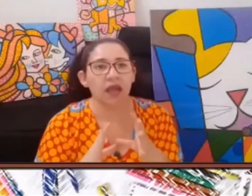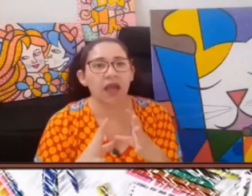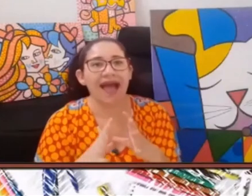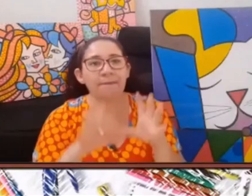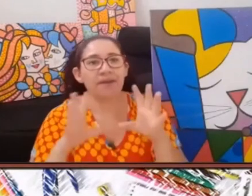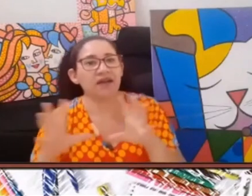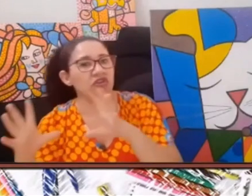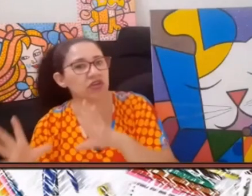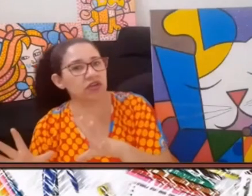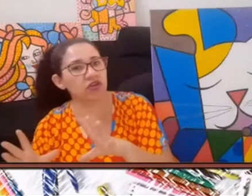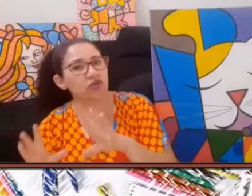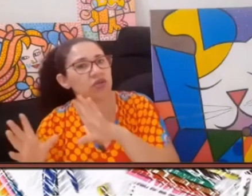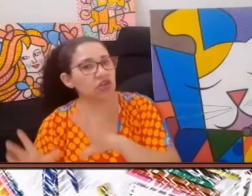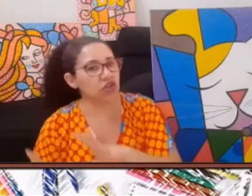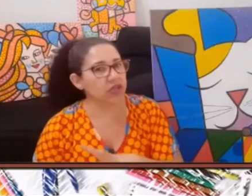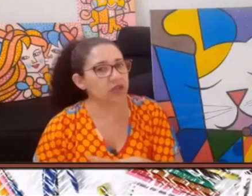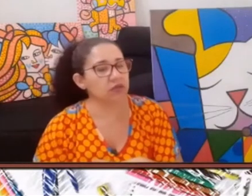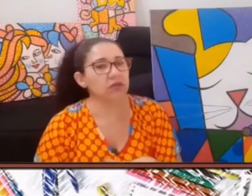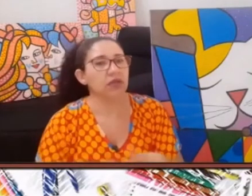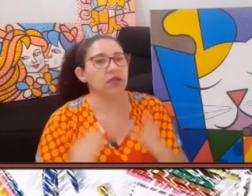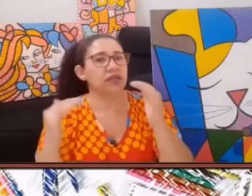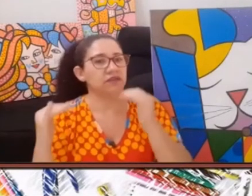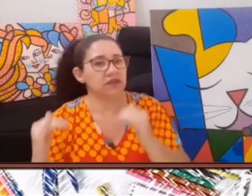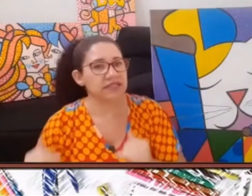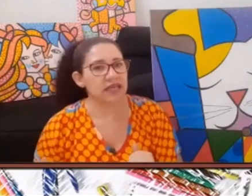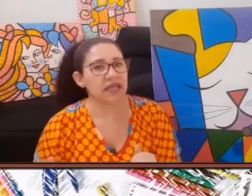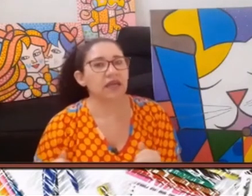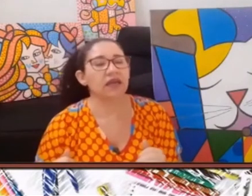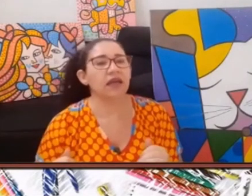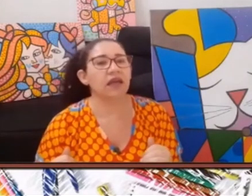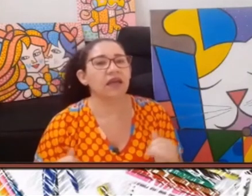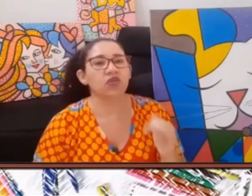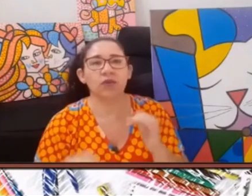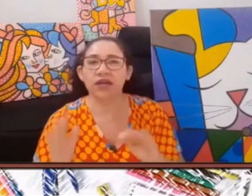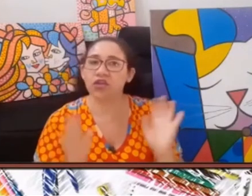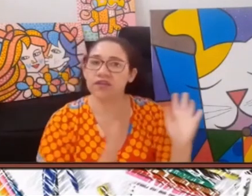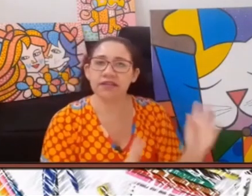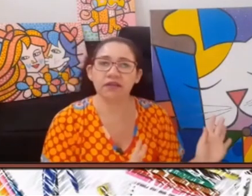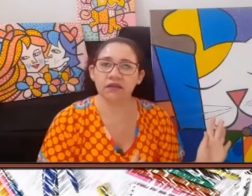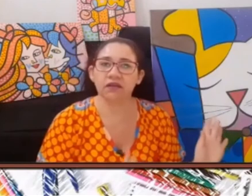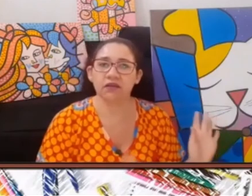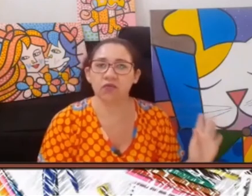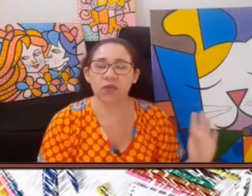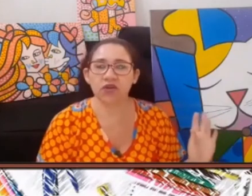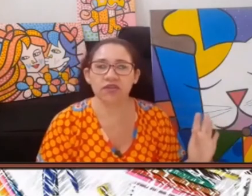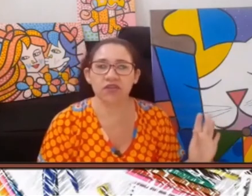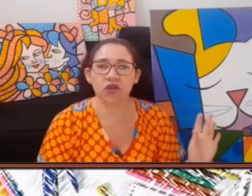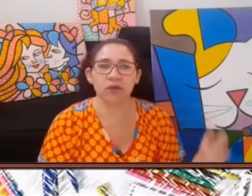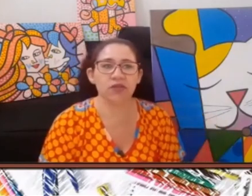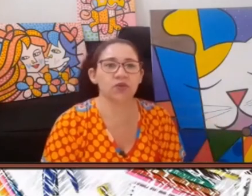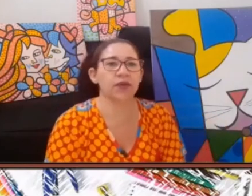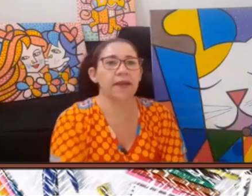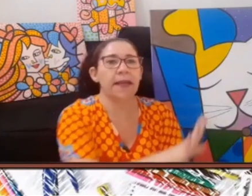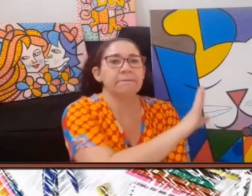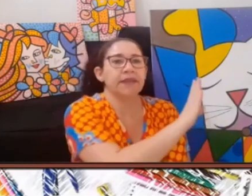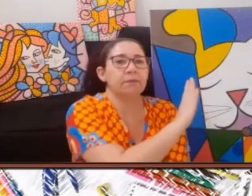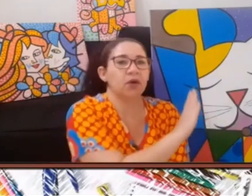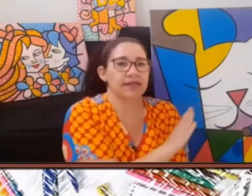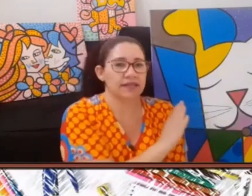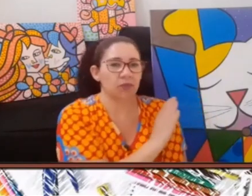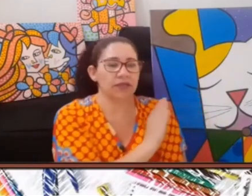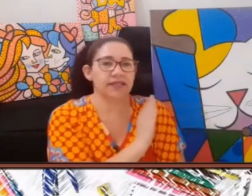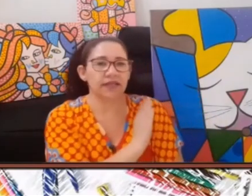a partir de um estilo que você, de um artista, que um artista já possui.